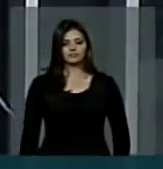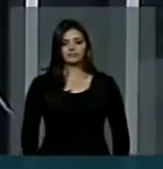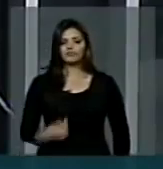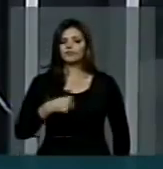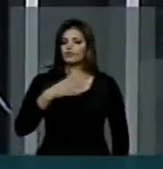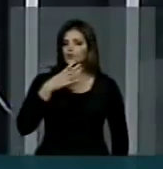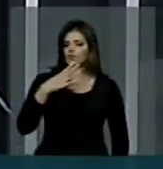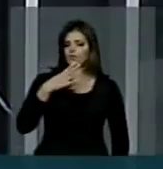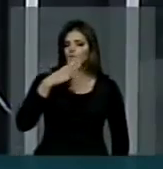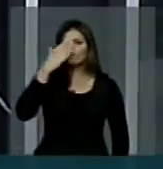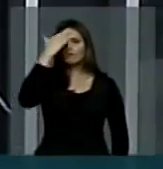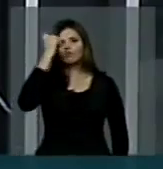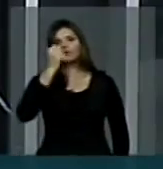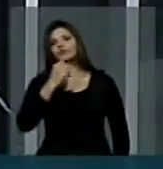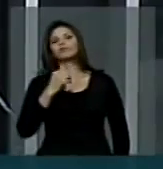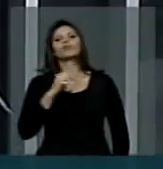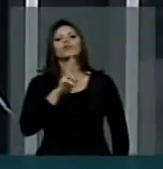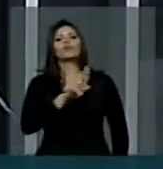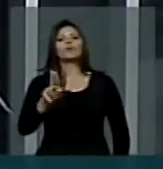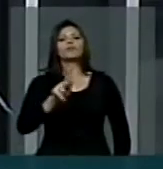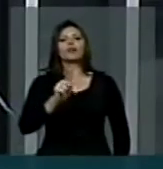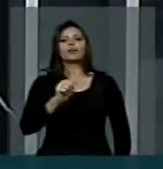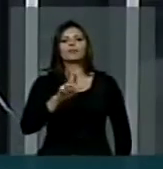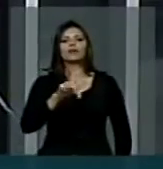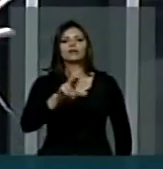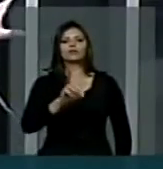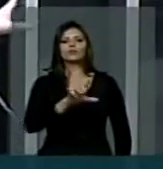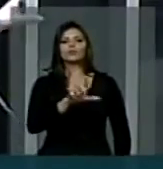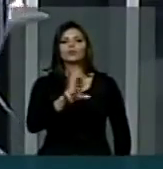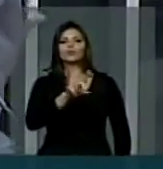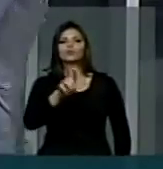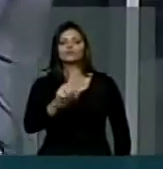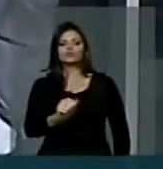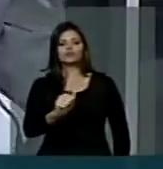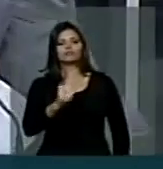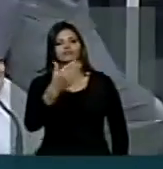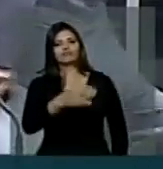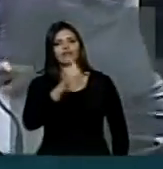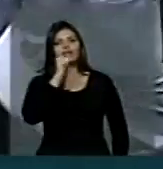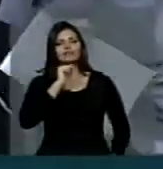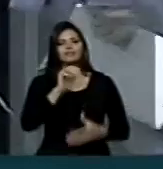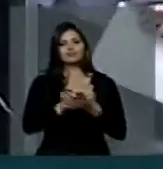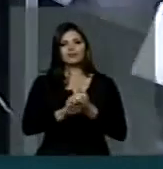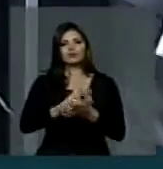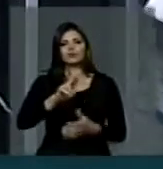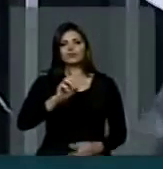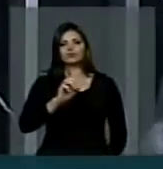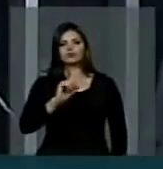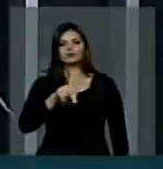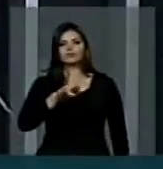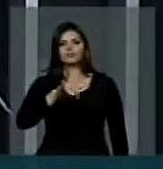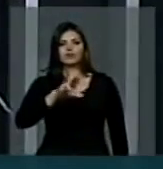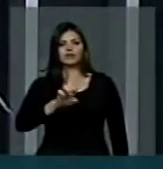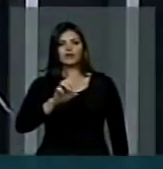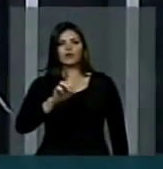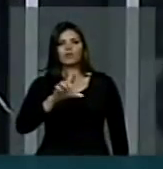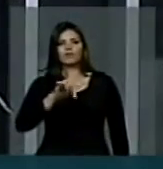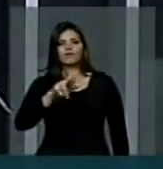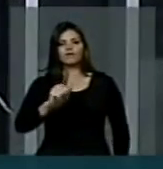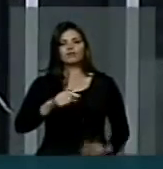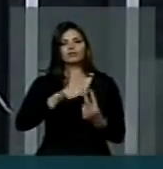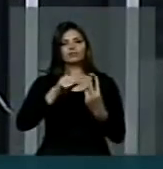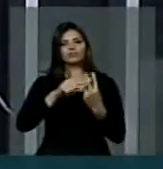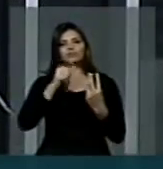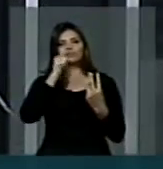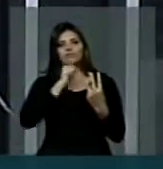era conhecido carinhosamente com o apelido de Lusa. Deixa a esposa, Rosineide de Oliveira e duas filhas,